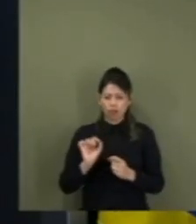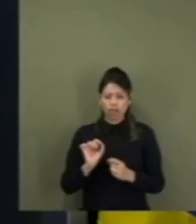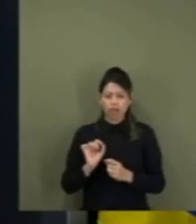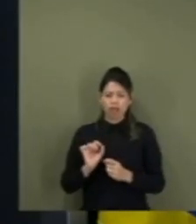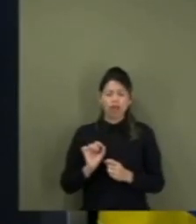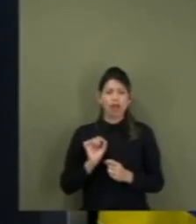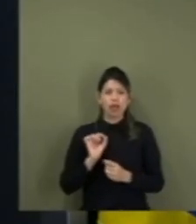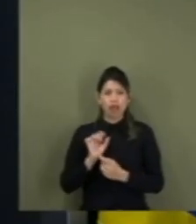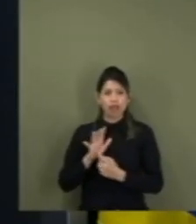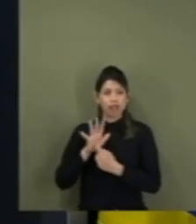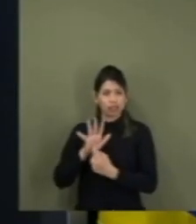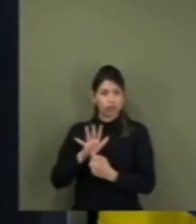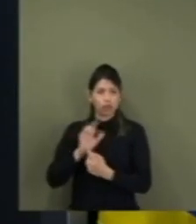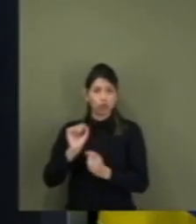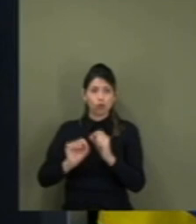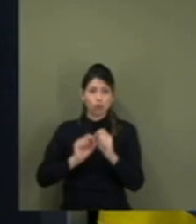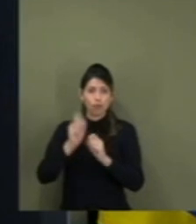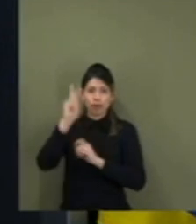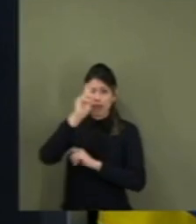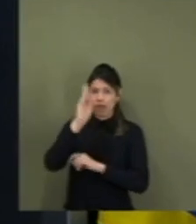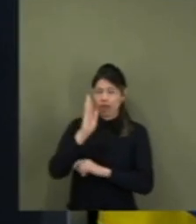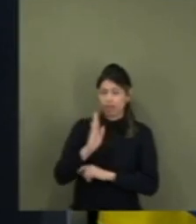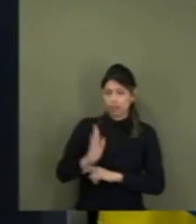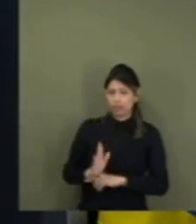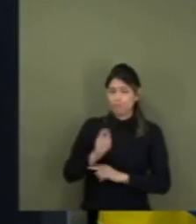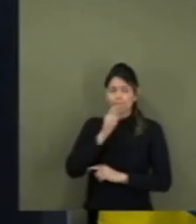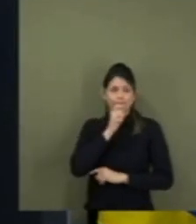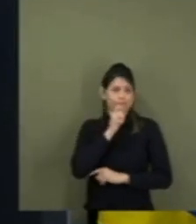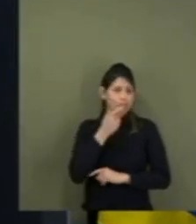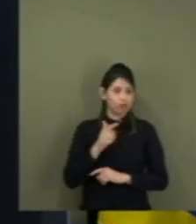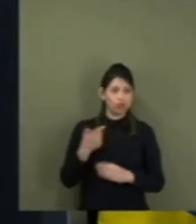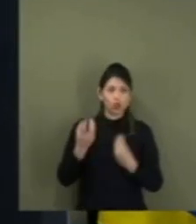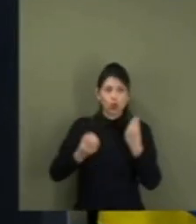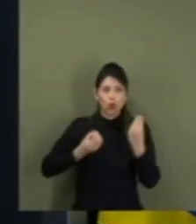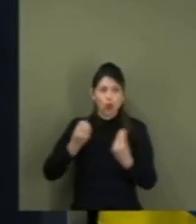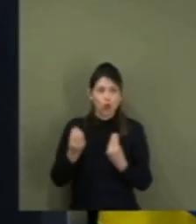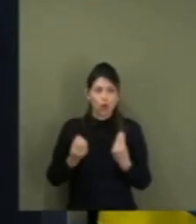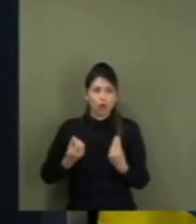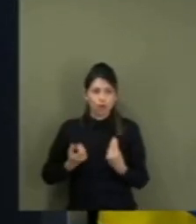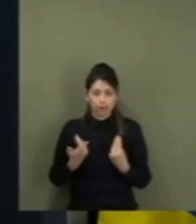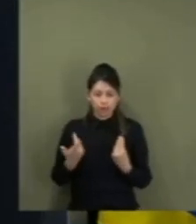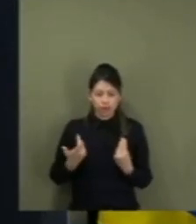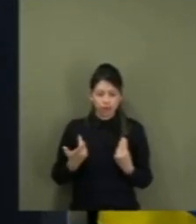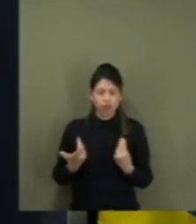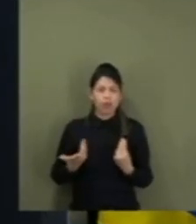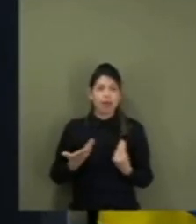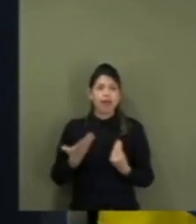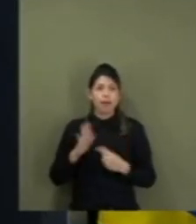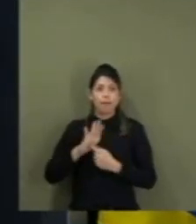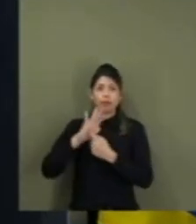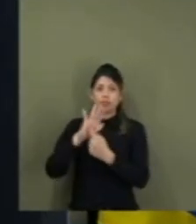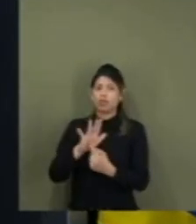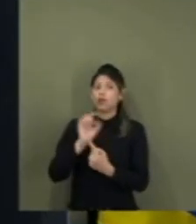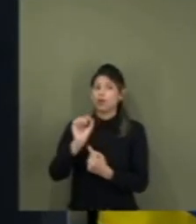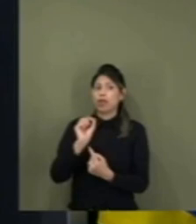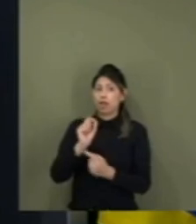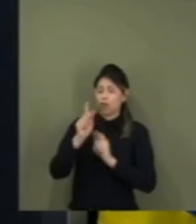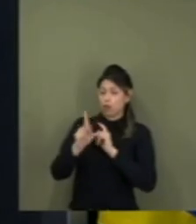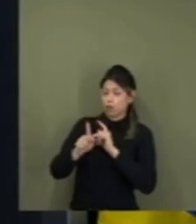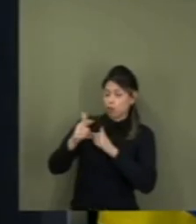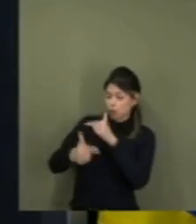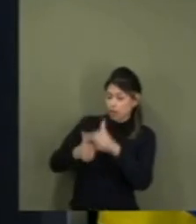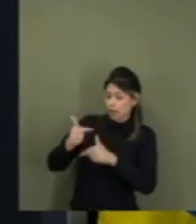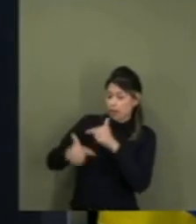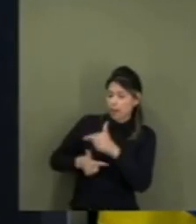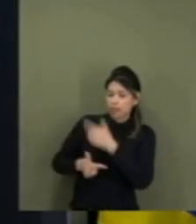deixou barato. Em vez de reconhecer o trabalho de servidores públicos,